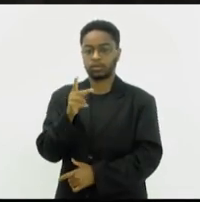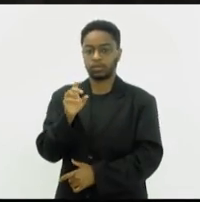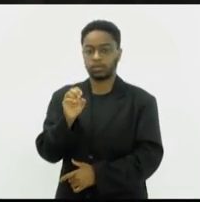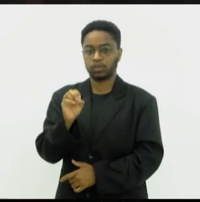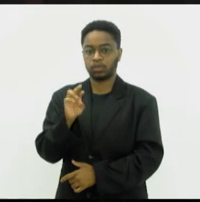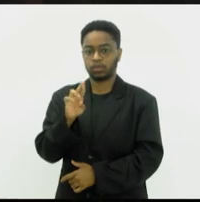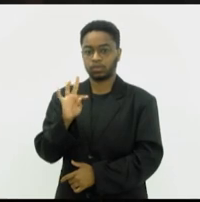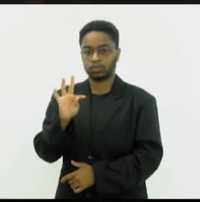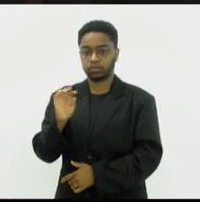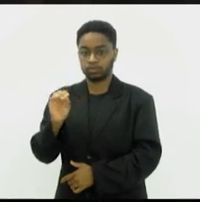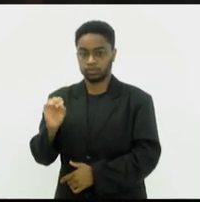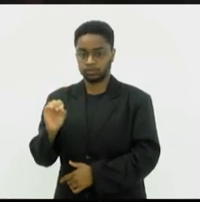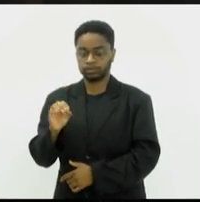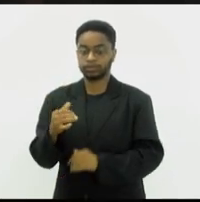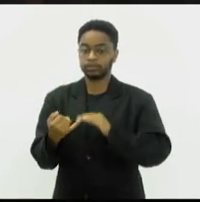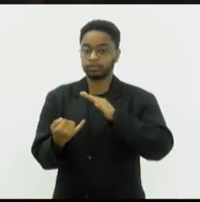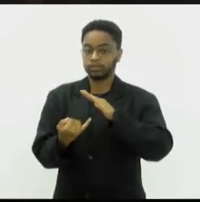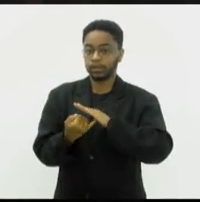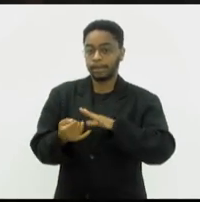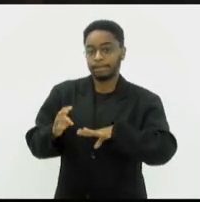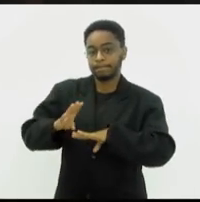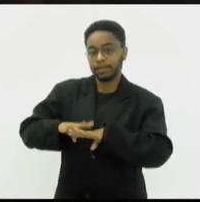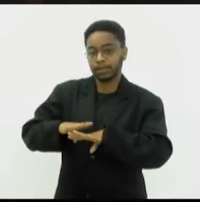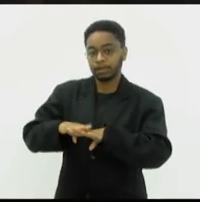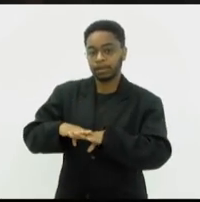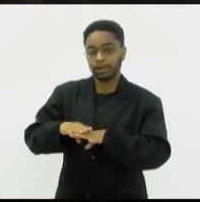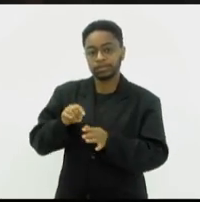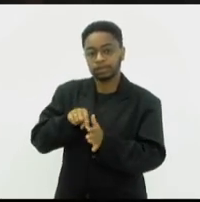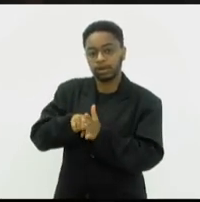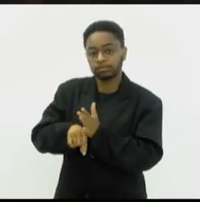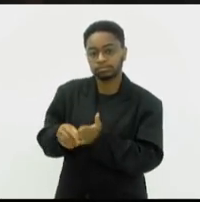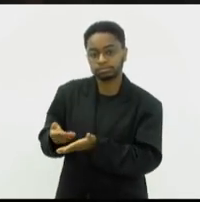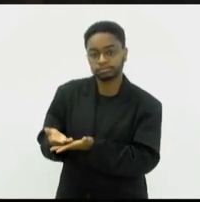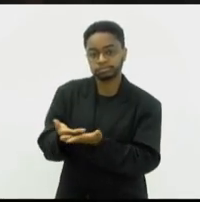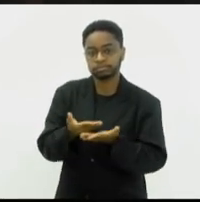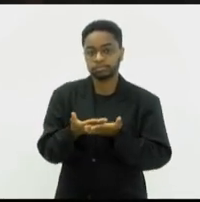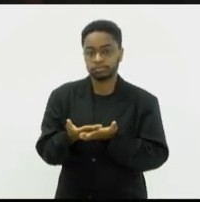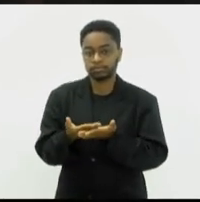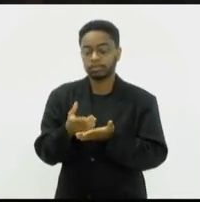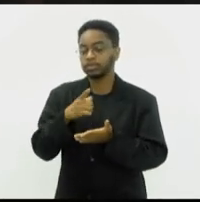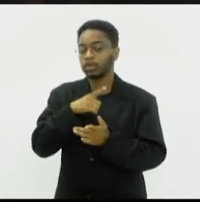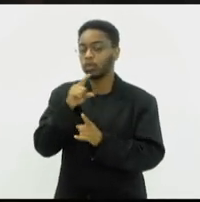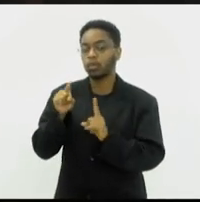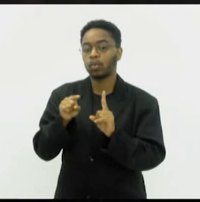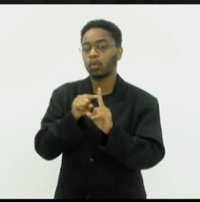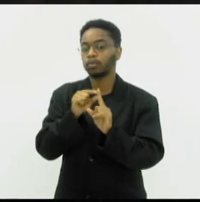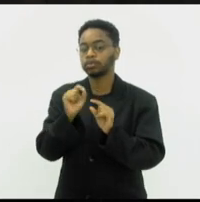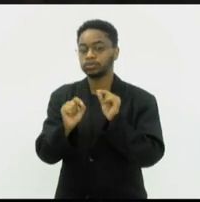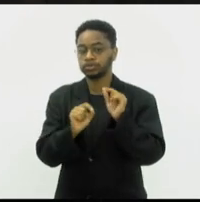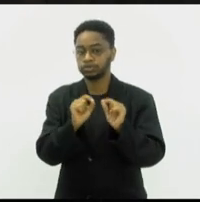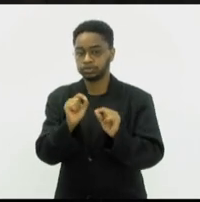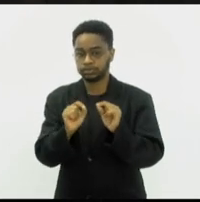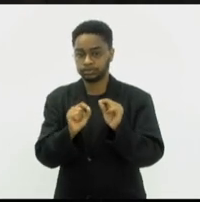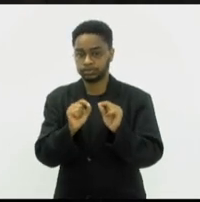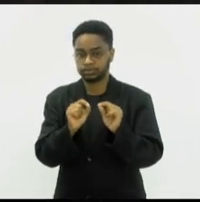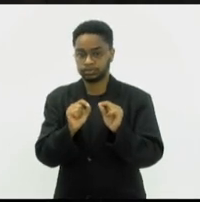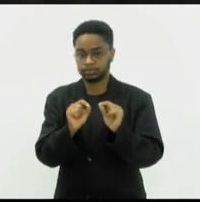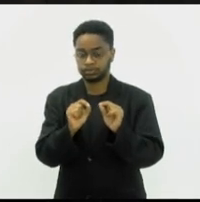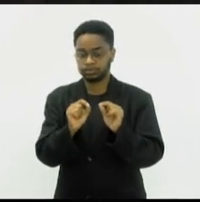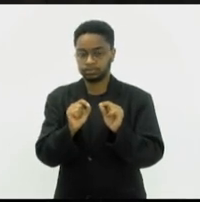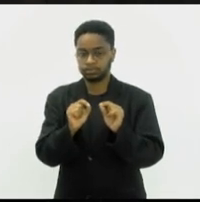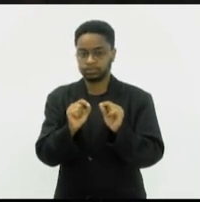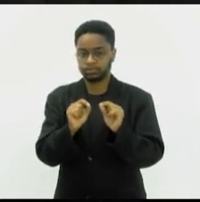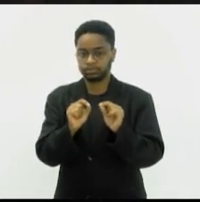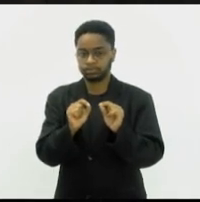Instituto de Matemática Pura e Aplicada que se dedica a colocar na